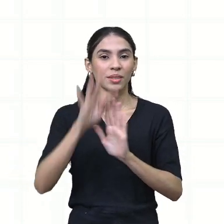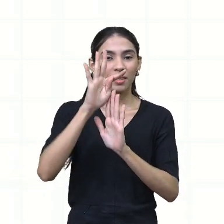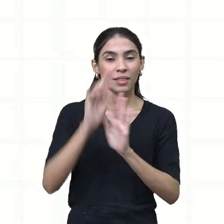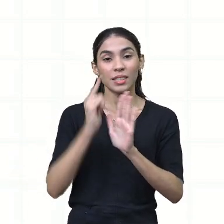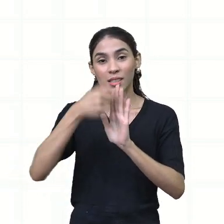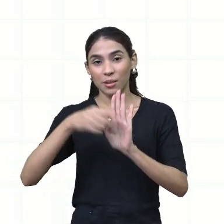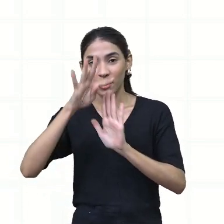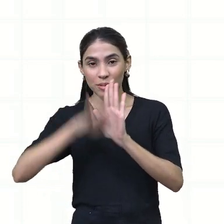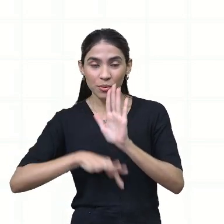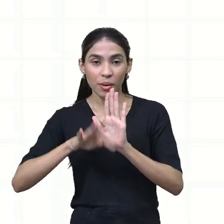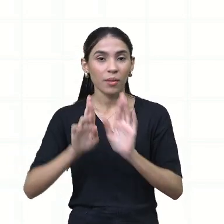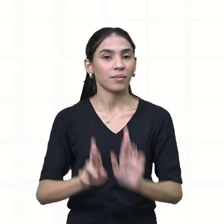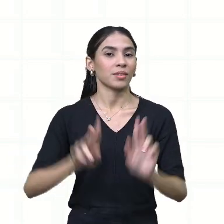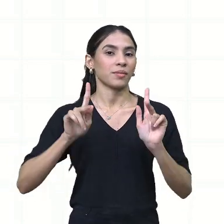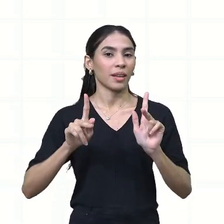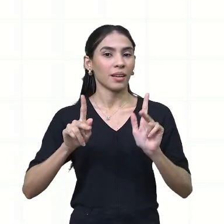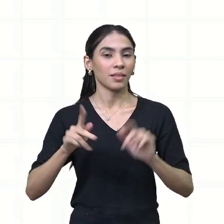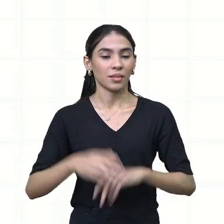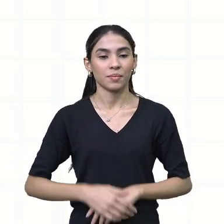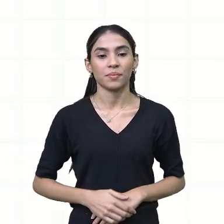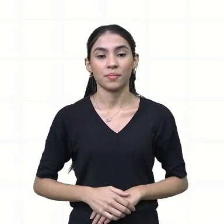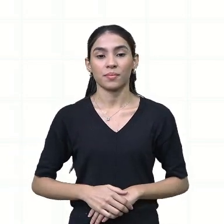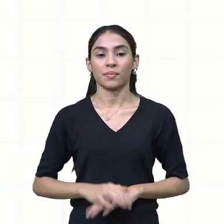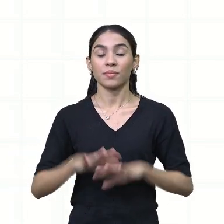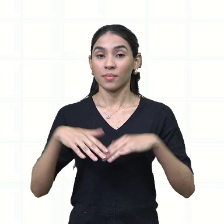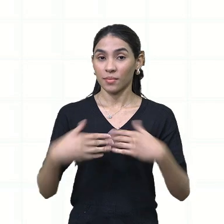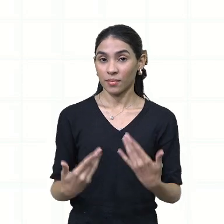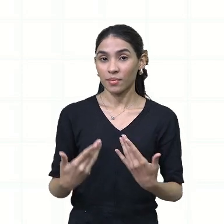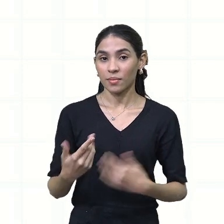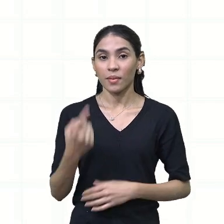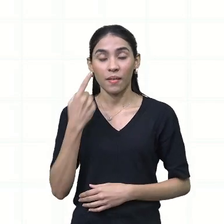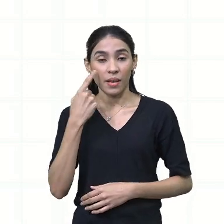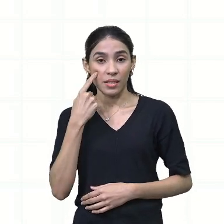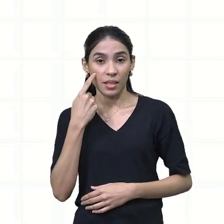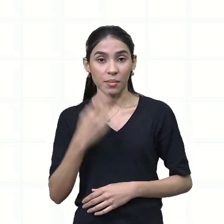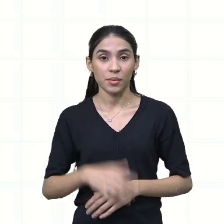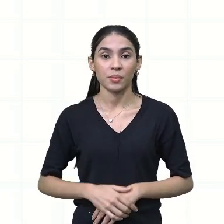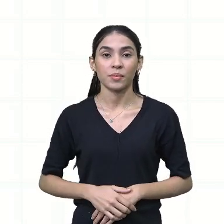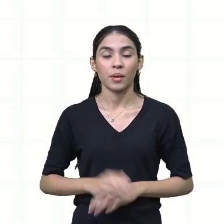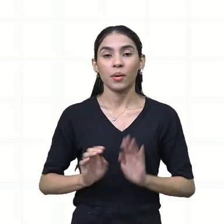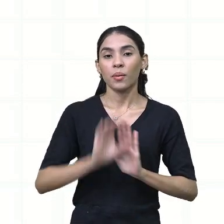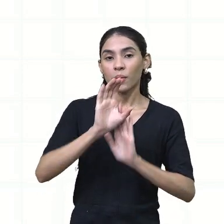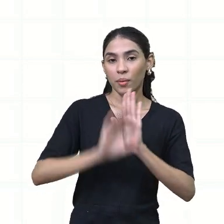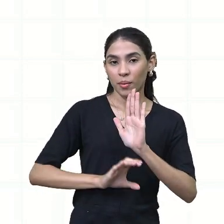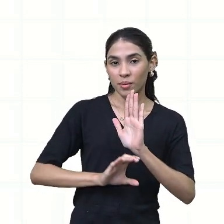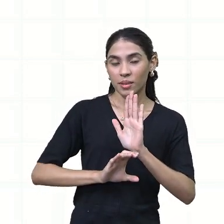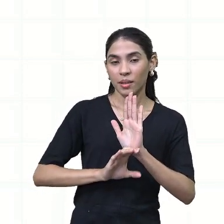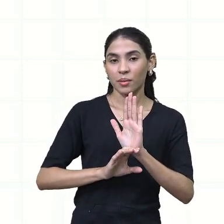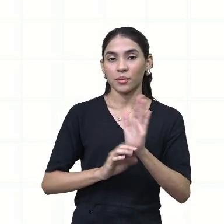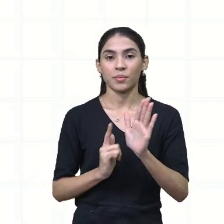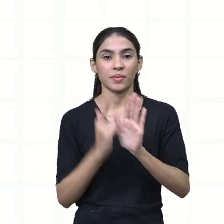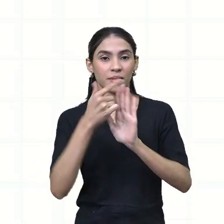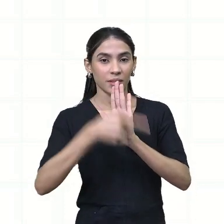textual diferente. Com isso, vejamos o conceito de